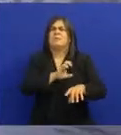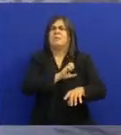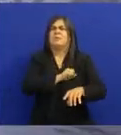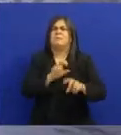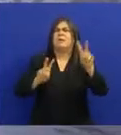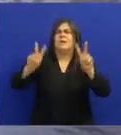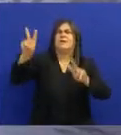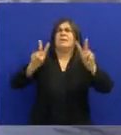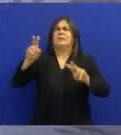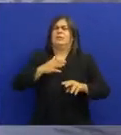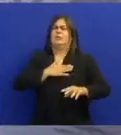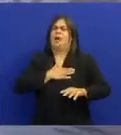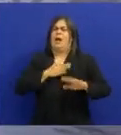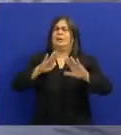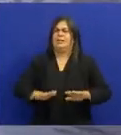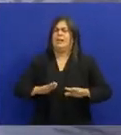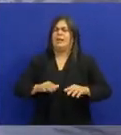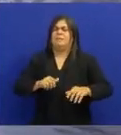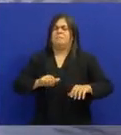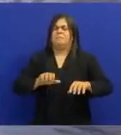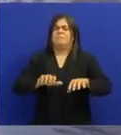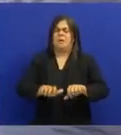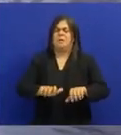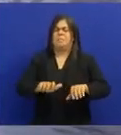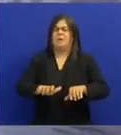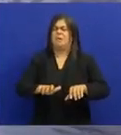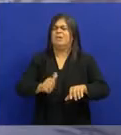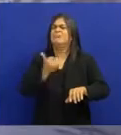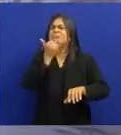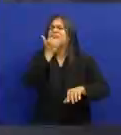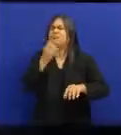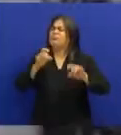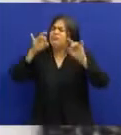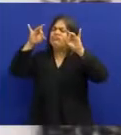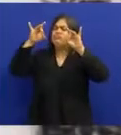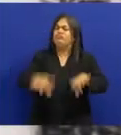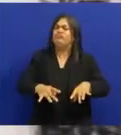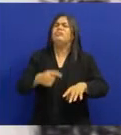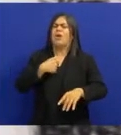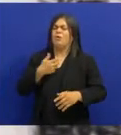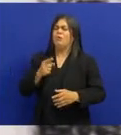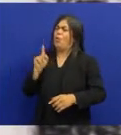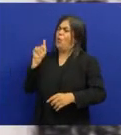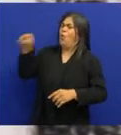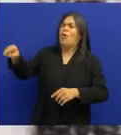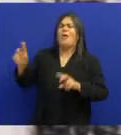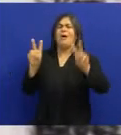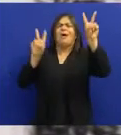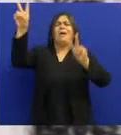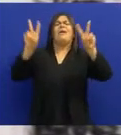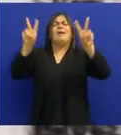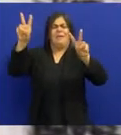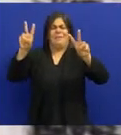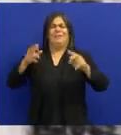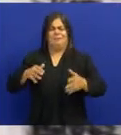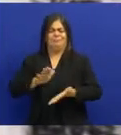aquela coisa Do carnaval Do ritmo E ele disse Sabe uma coisa Eu não vou ser mais padel Não Eu vou cair na gandaia